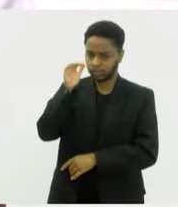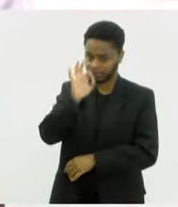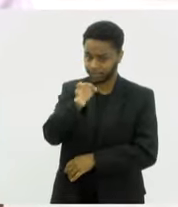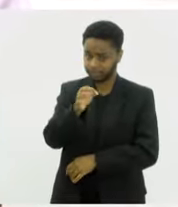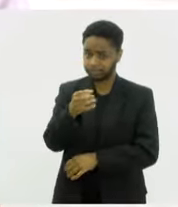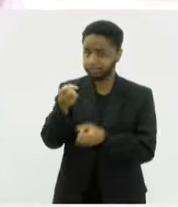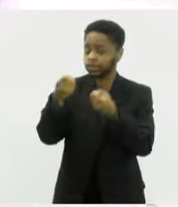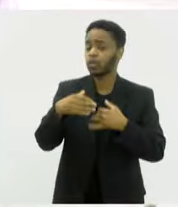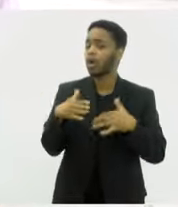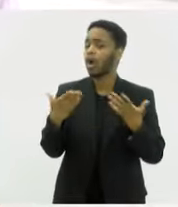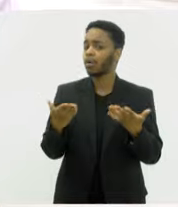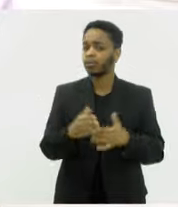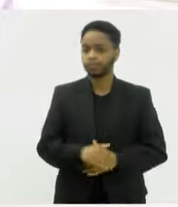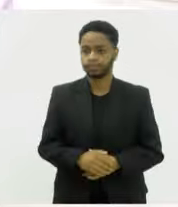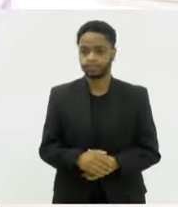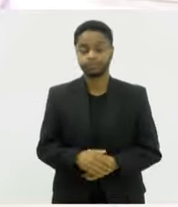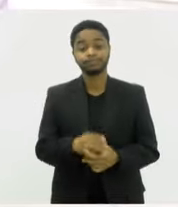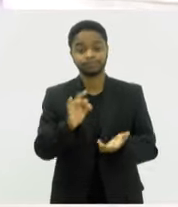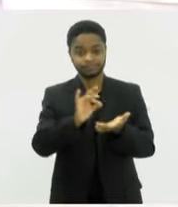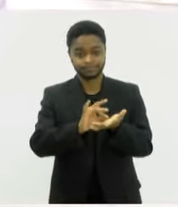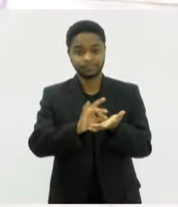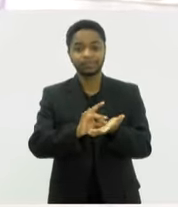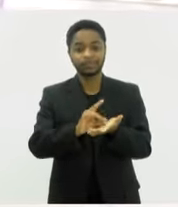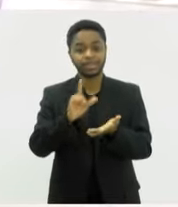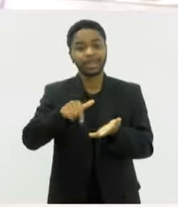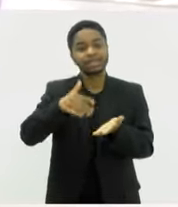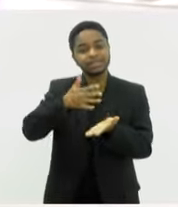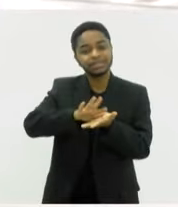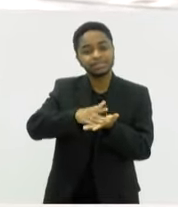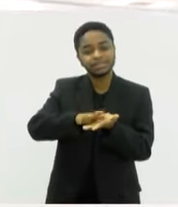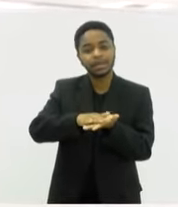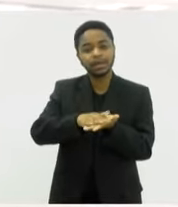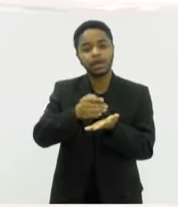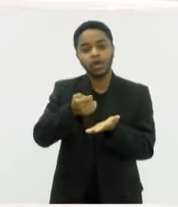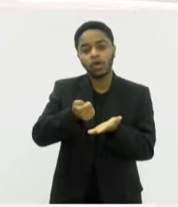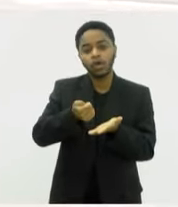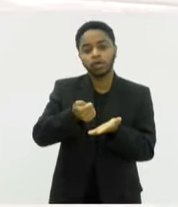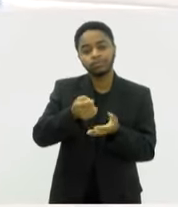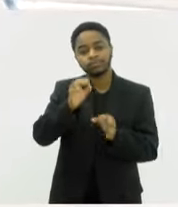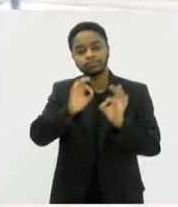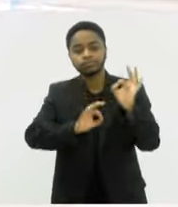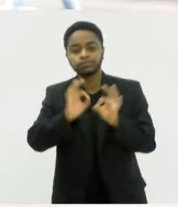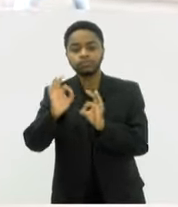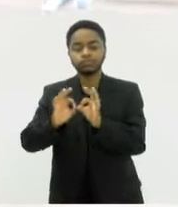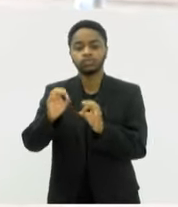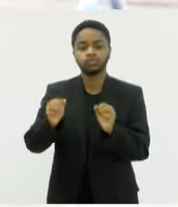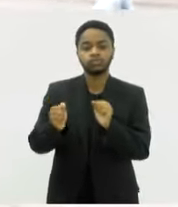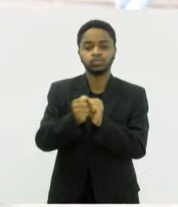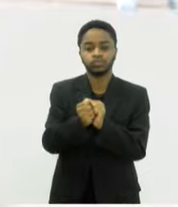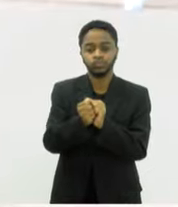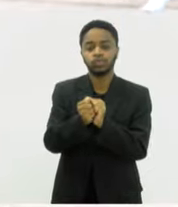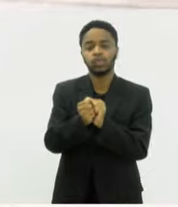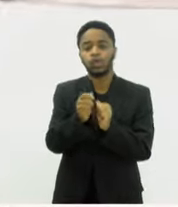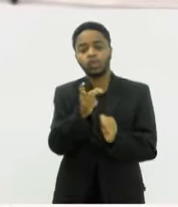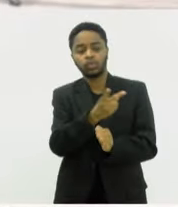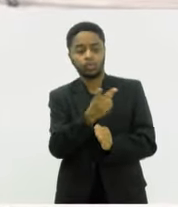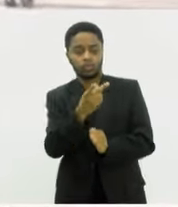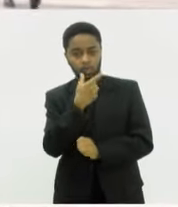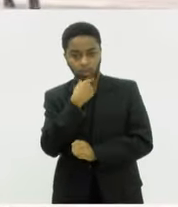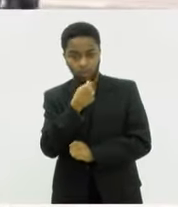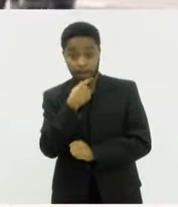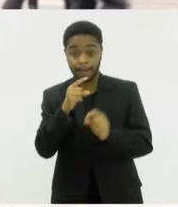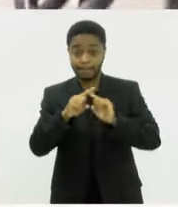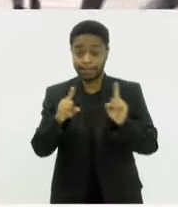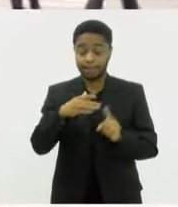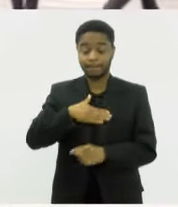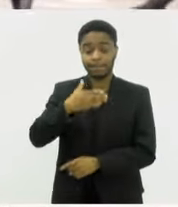qual que é essa curiosidade. É, na verdade, era um samba que estava para terminar, né? Do Silas de Oliveira com o Bacalhau. E como a minha avó já morava